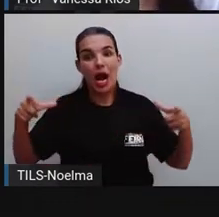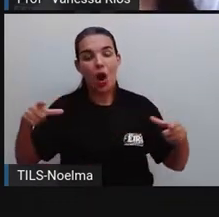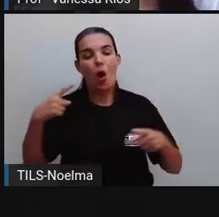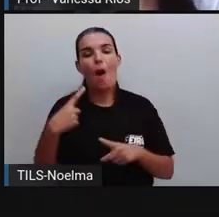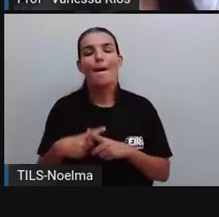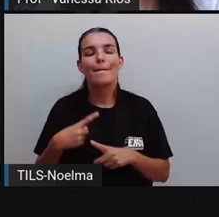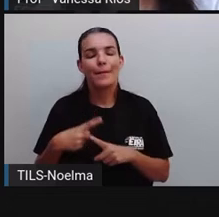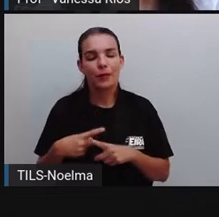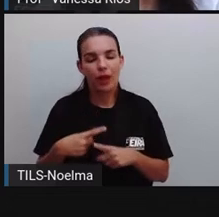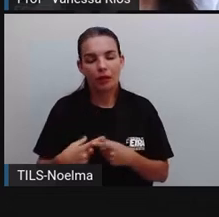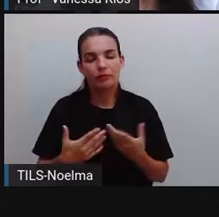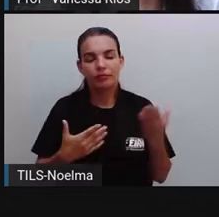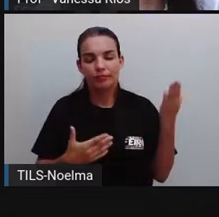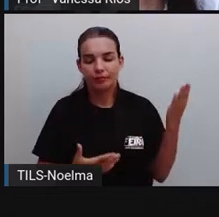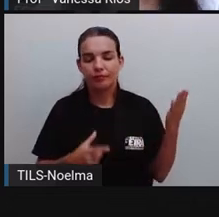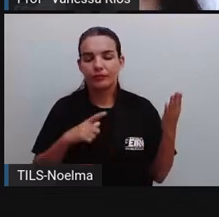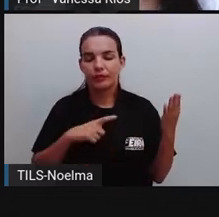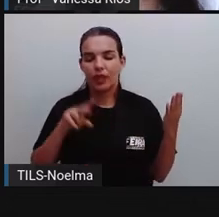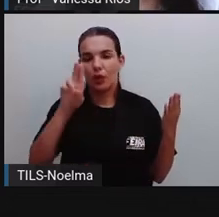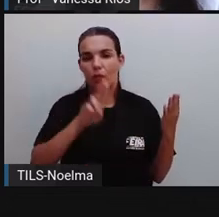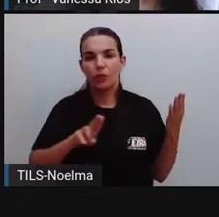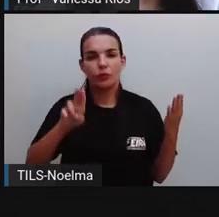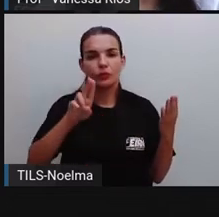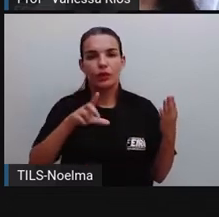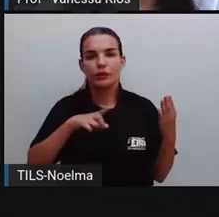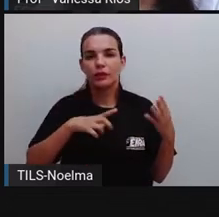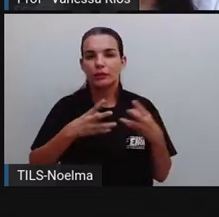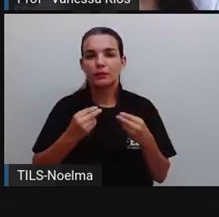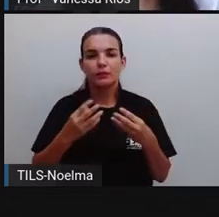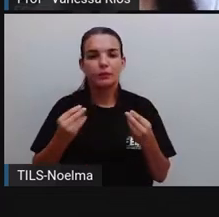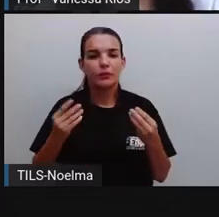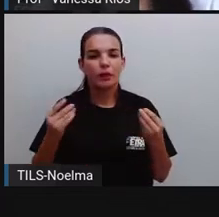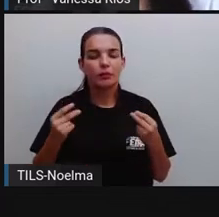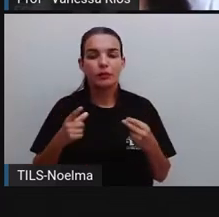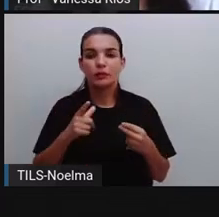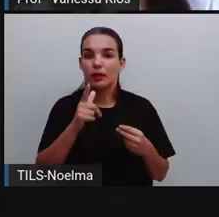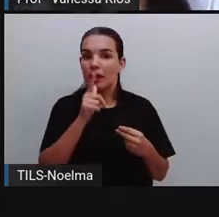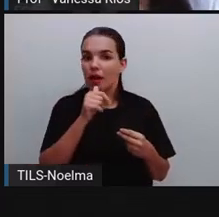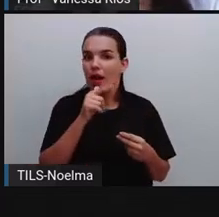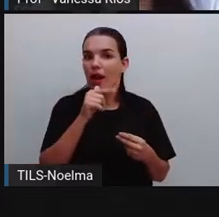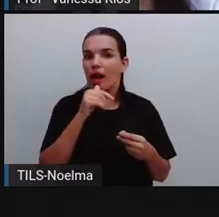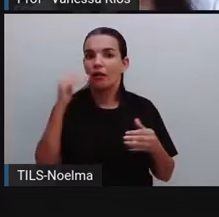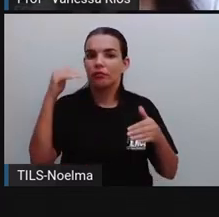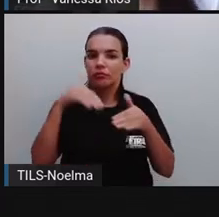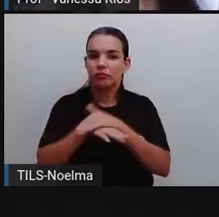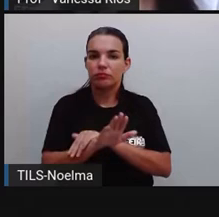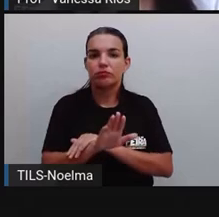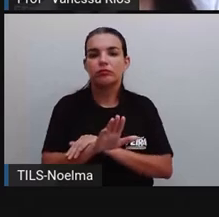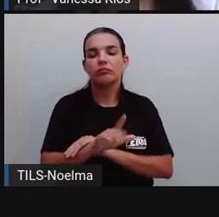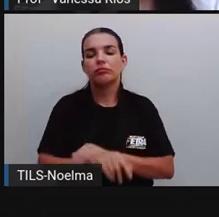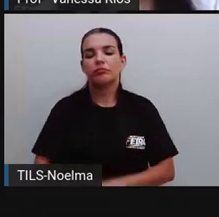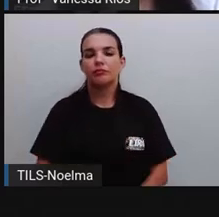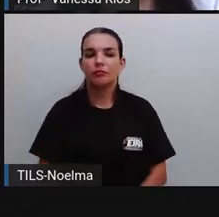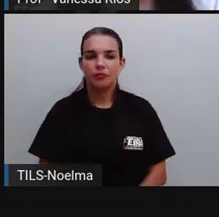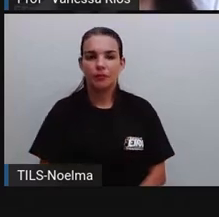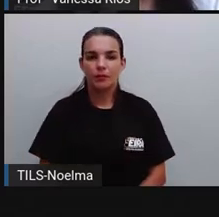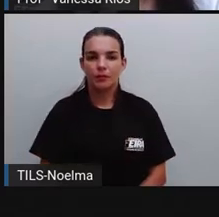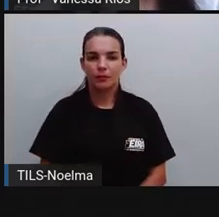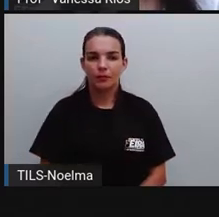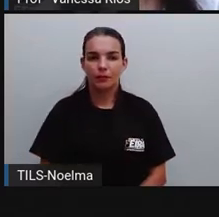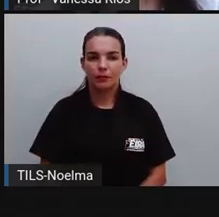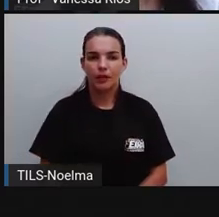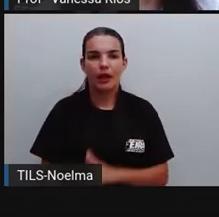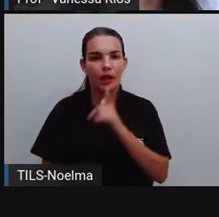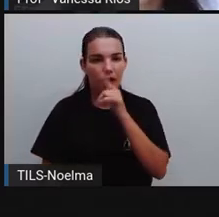justamente das hidrelétricas, porque o Brasil possui aí também um potencial muito grande de geração de energia através